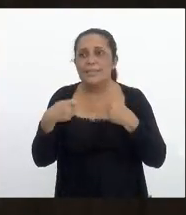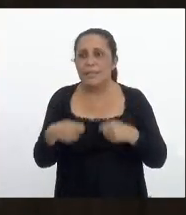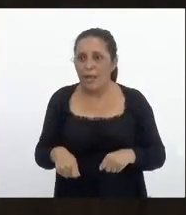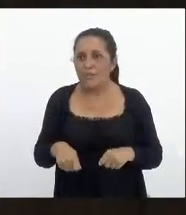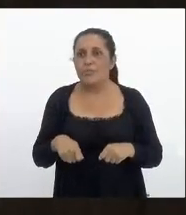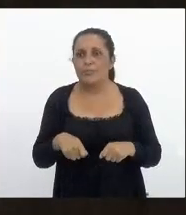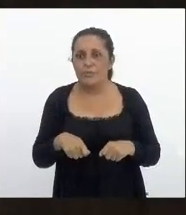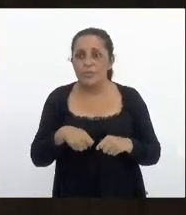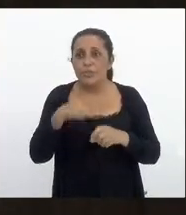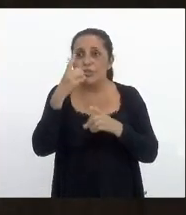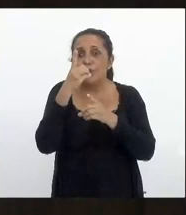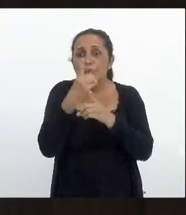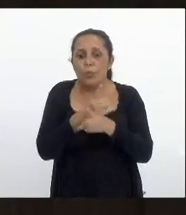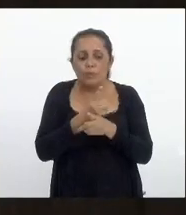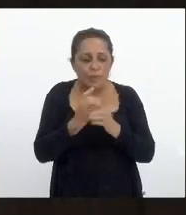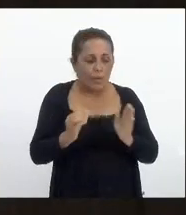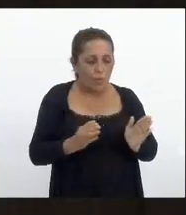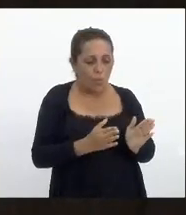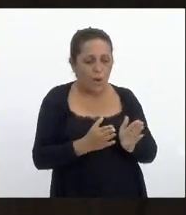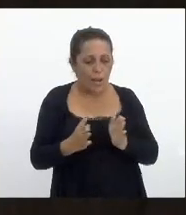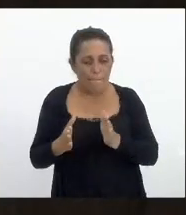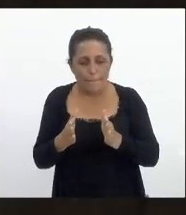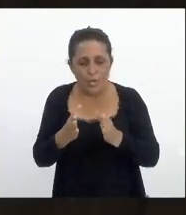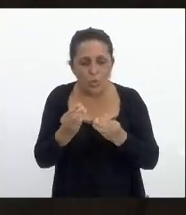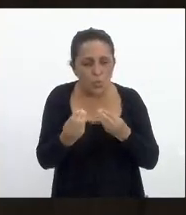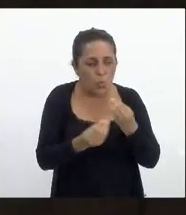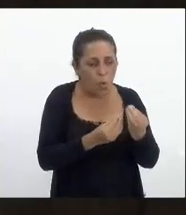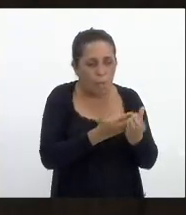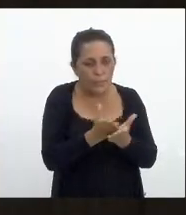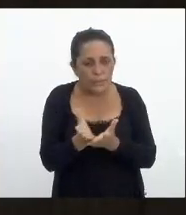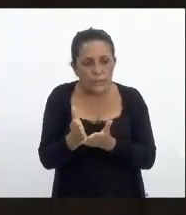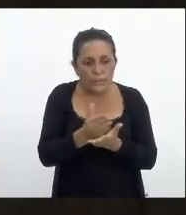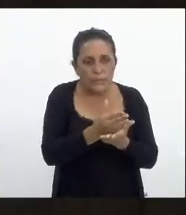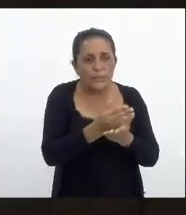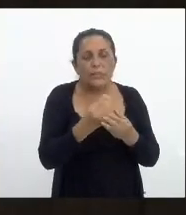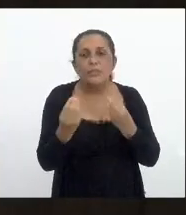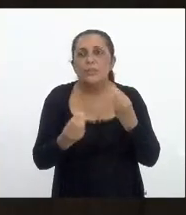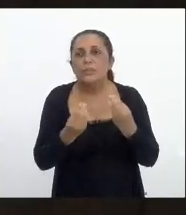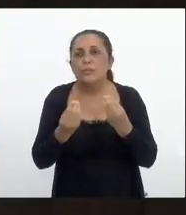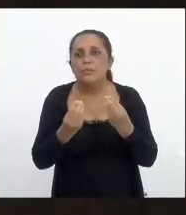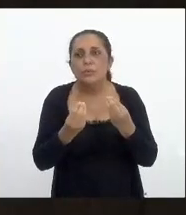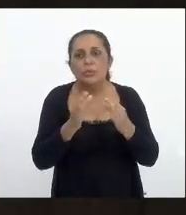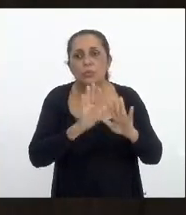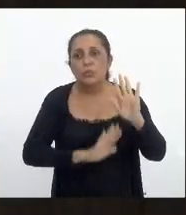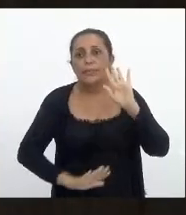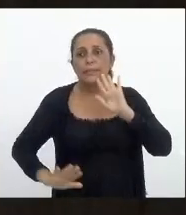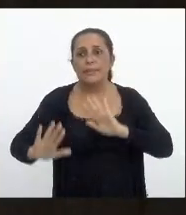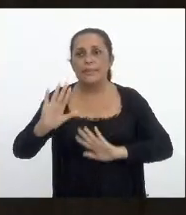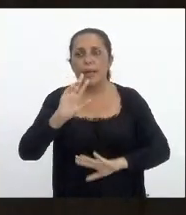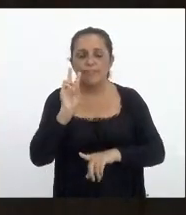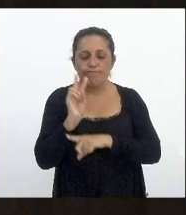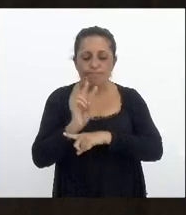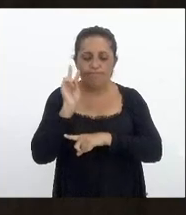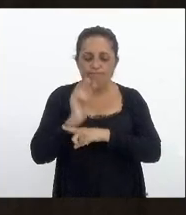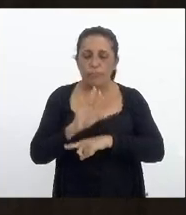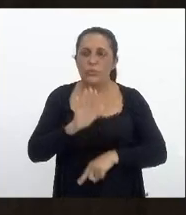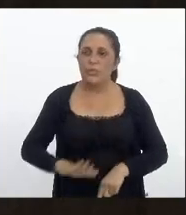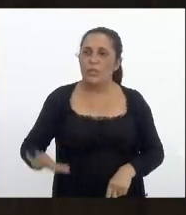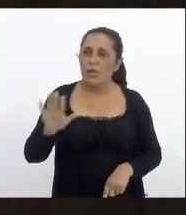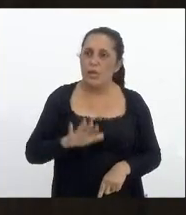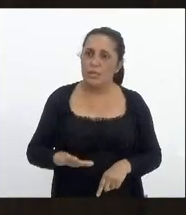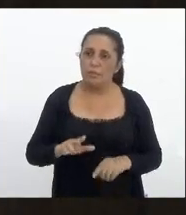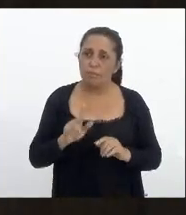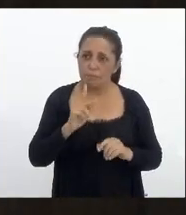de encontrar um caminho do meio digamos assim para preservar as nossas crianças né e esse projeto